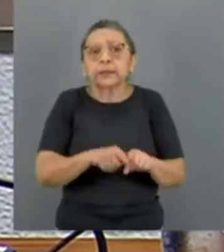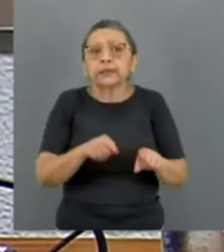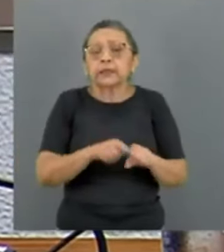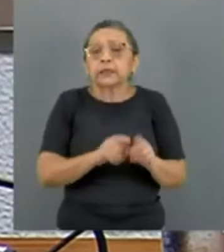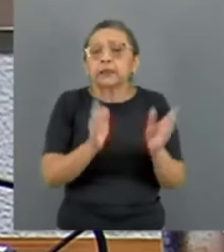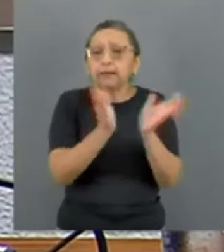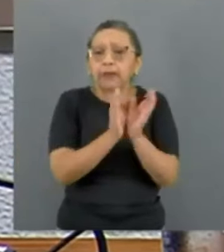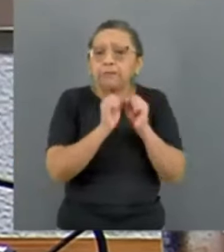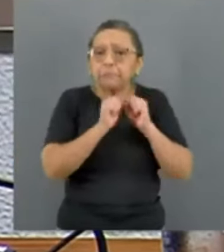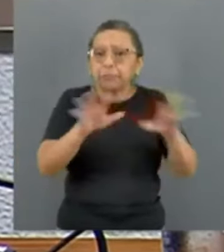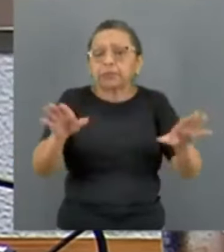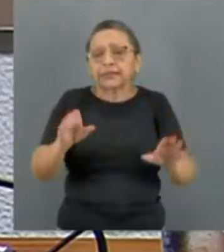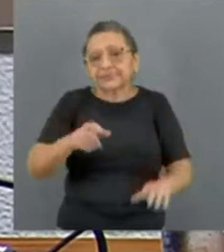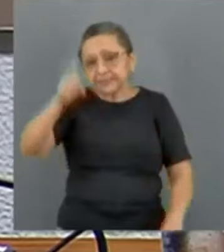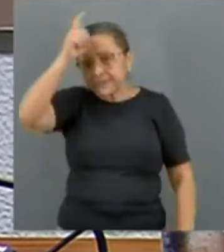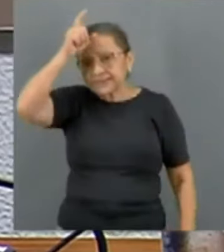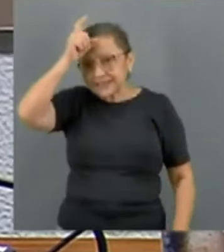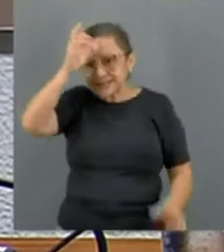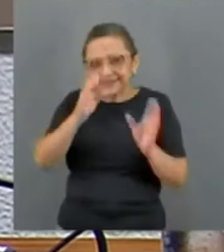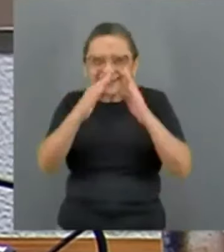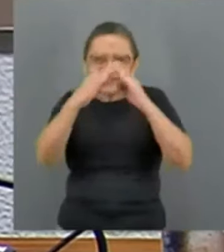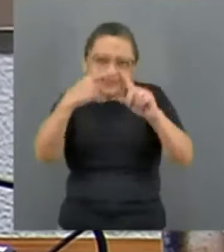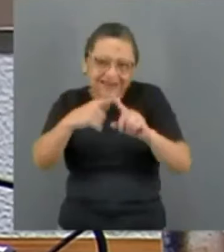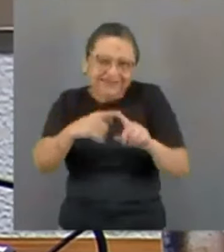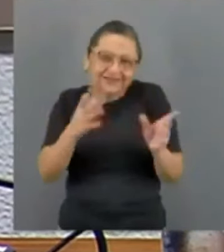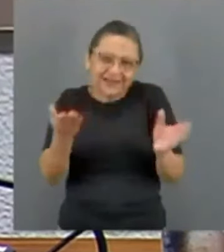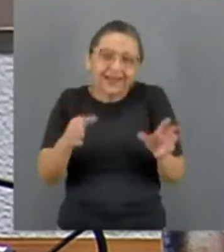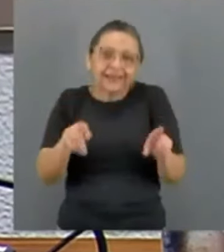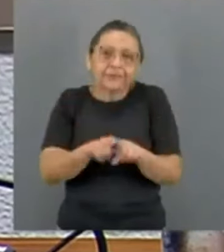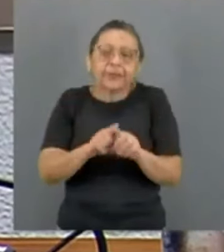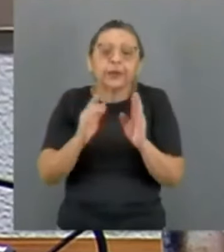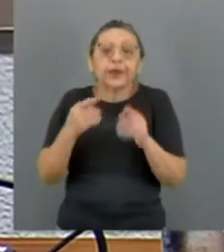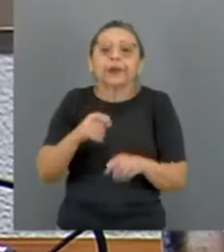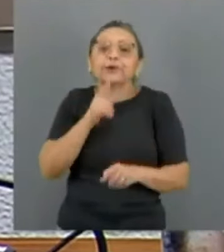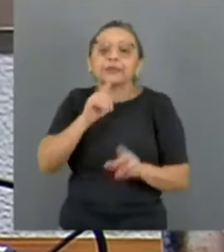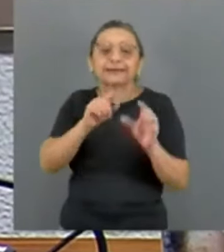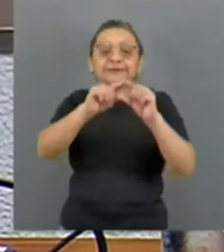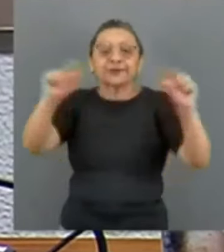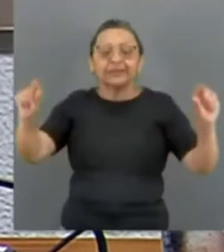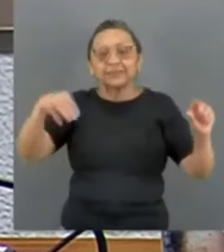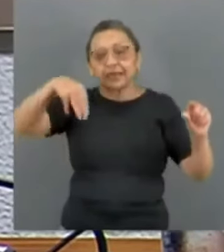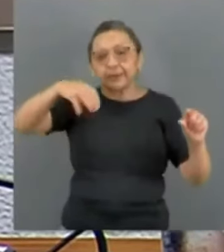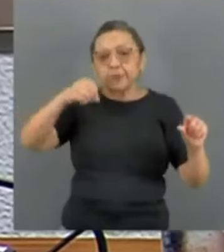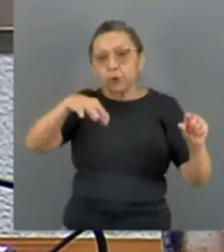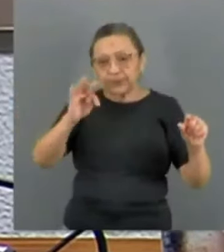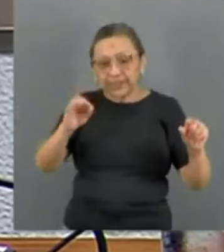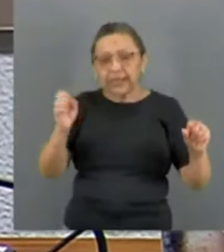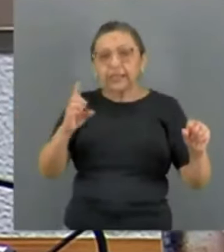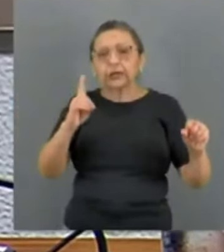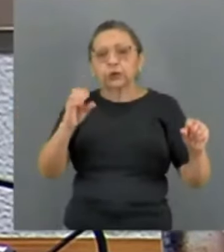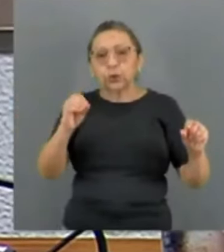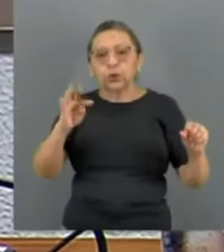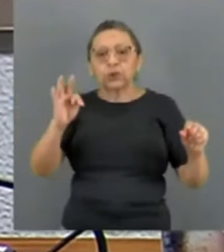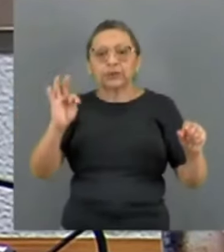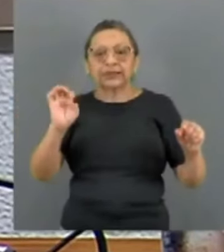mesquitas, também conhecida como Monte do Templo. Historicamente, como um país